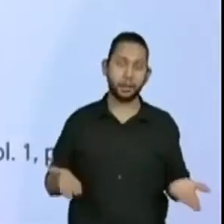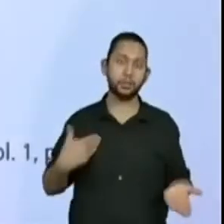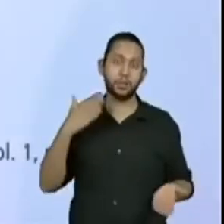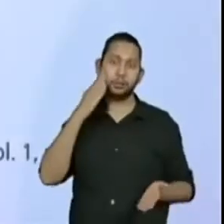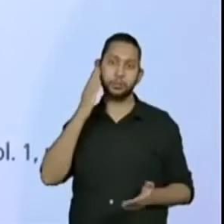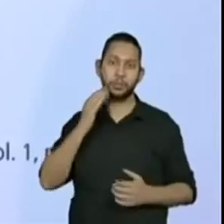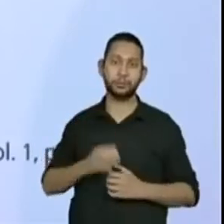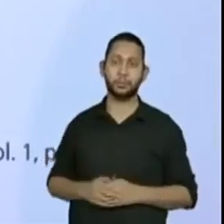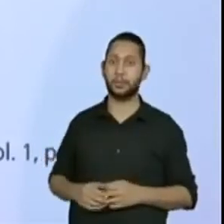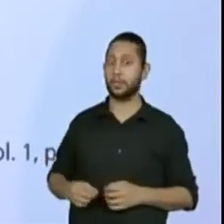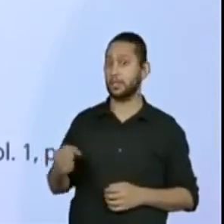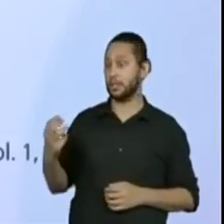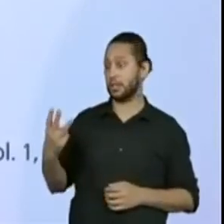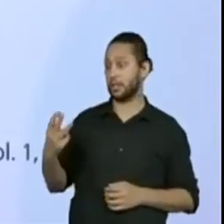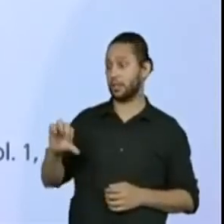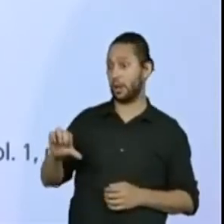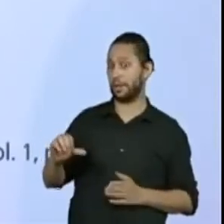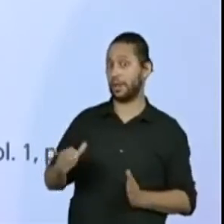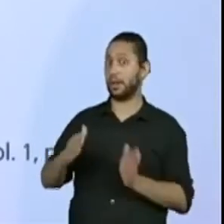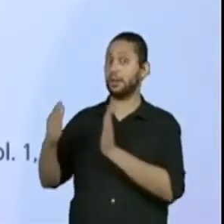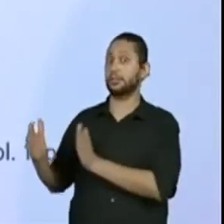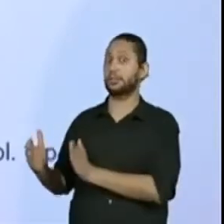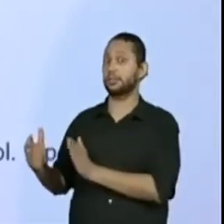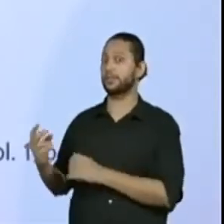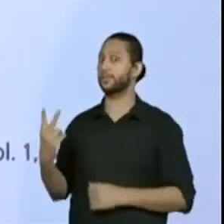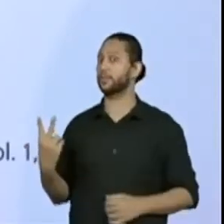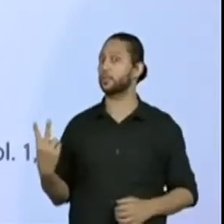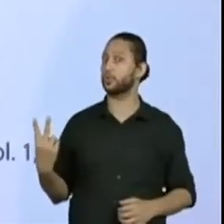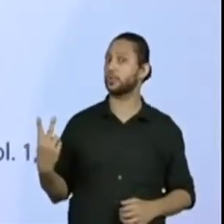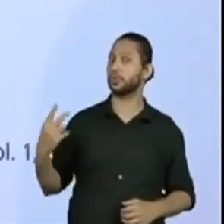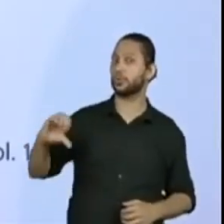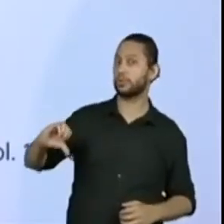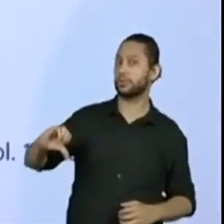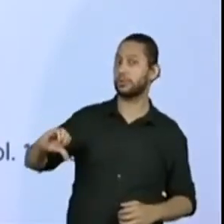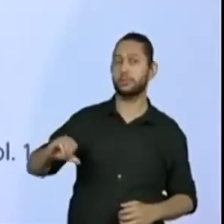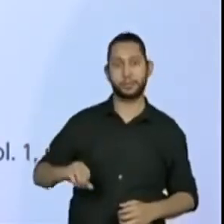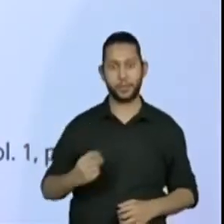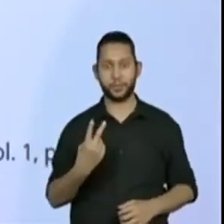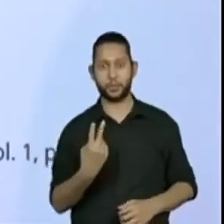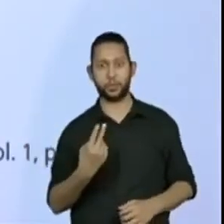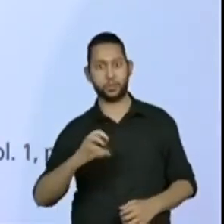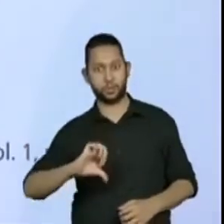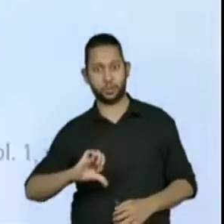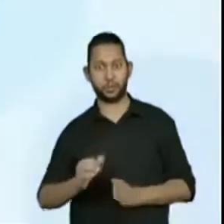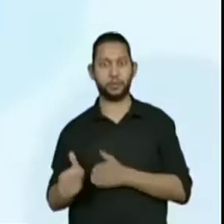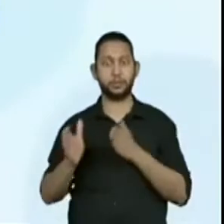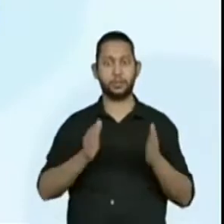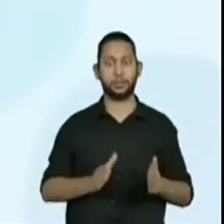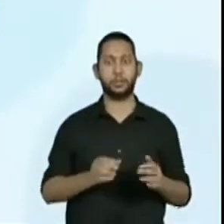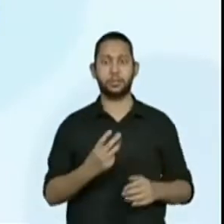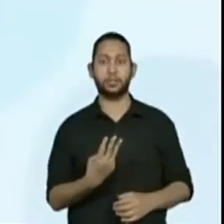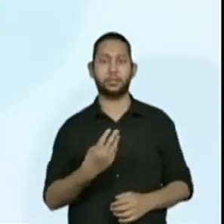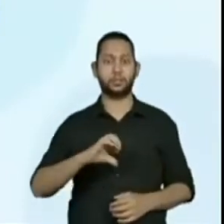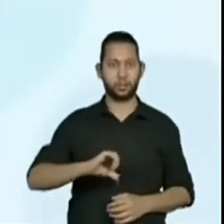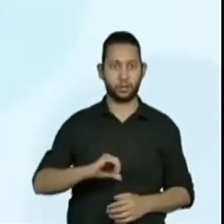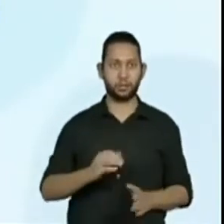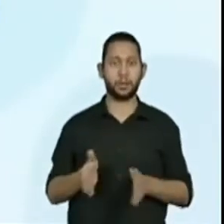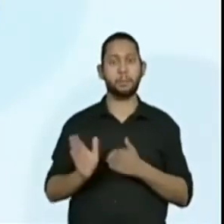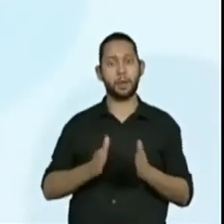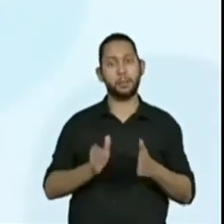antes de 39 vai ser 29. Certo? E lá no final,